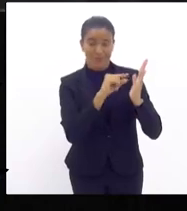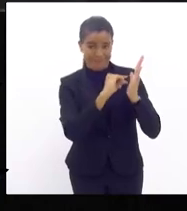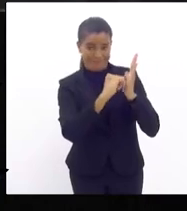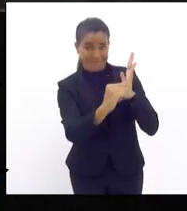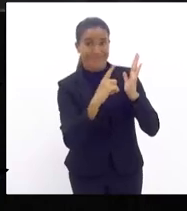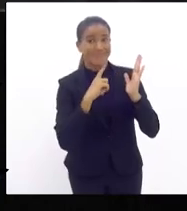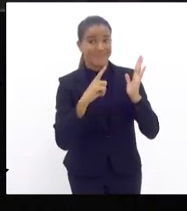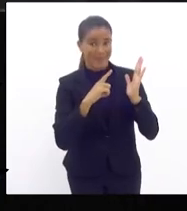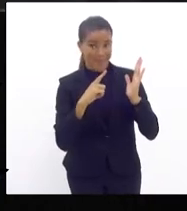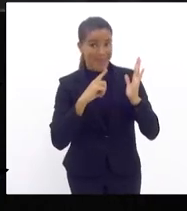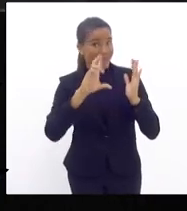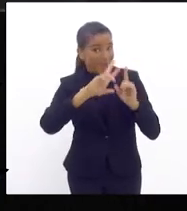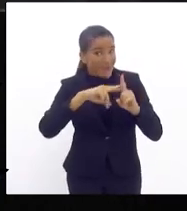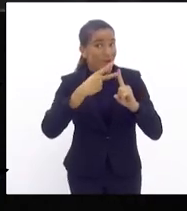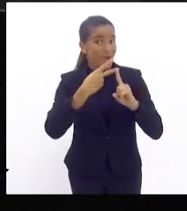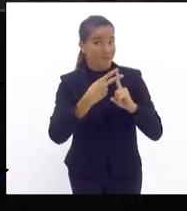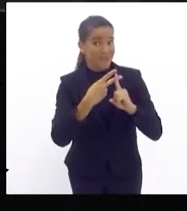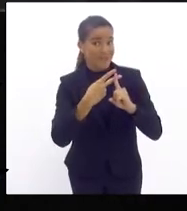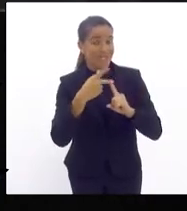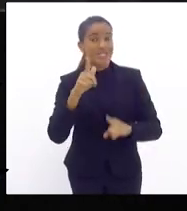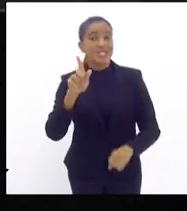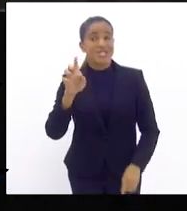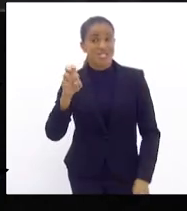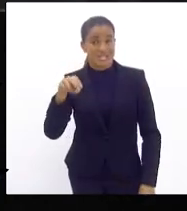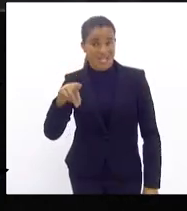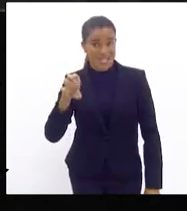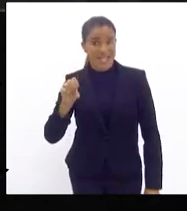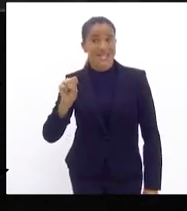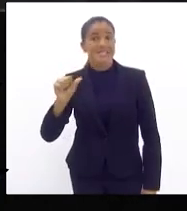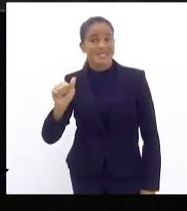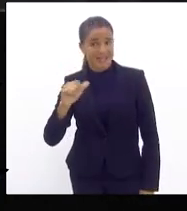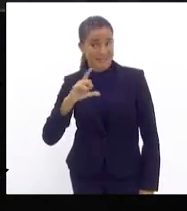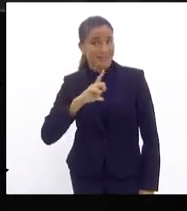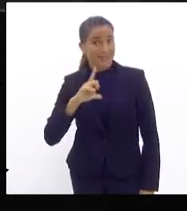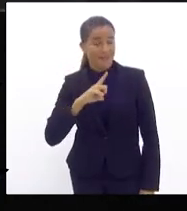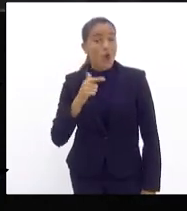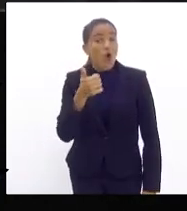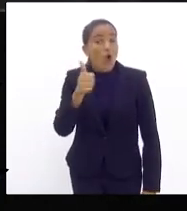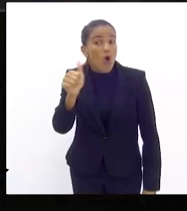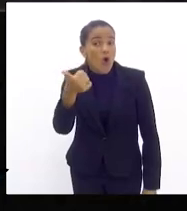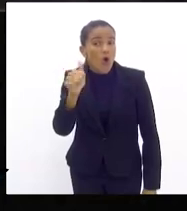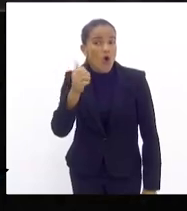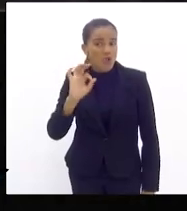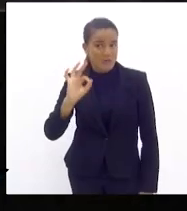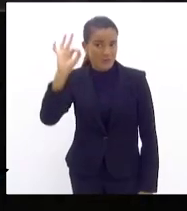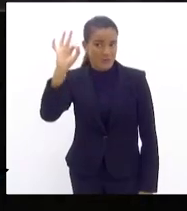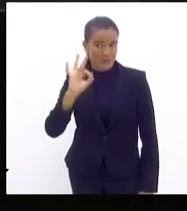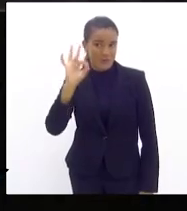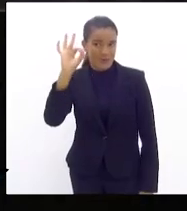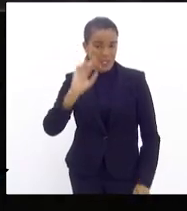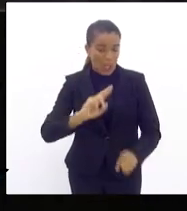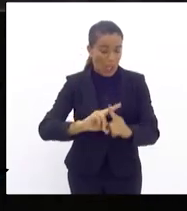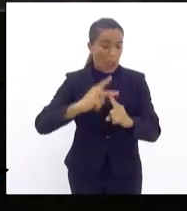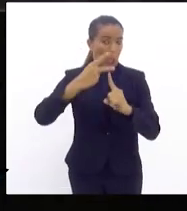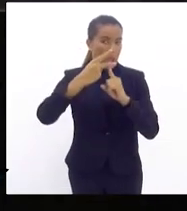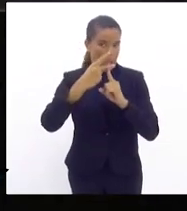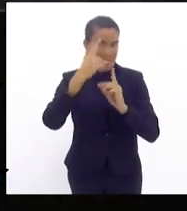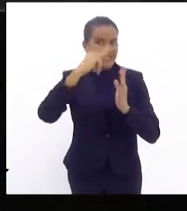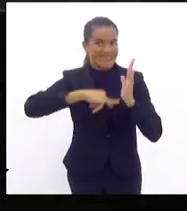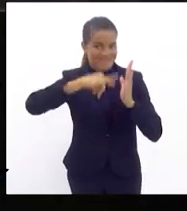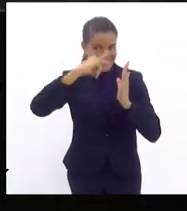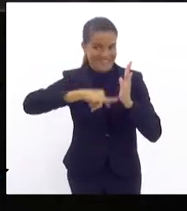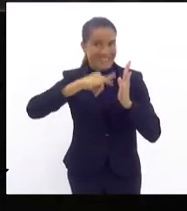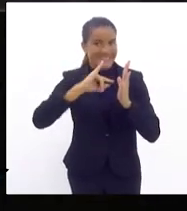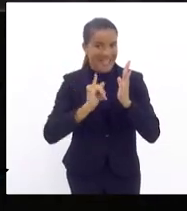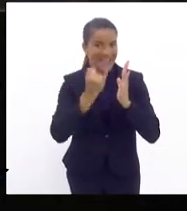aumento que a Genesa deu bondosa junto com o governador de 11% da nossa tarifa de água e esgoto que ninguém teve